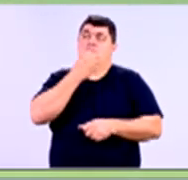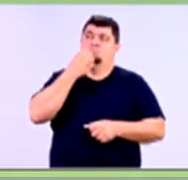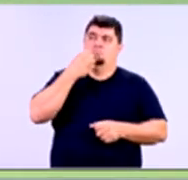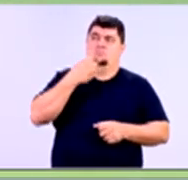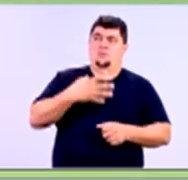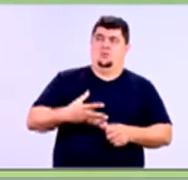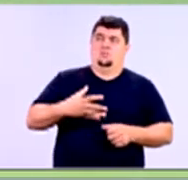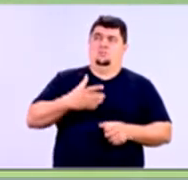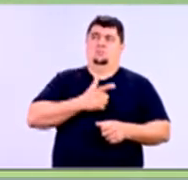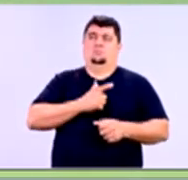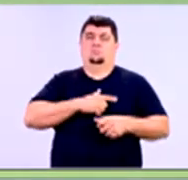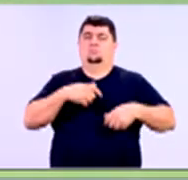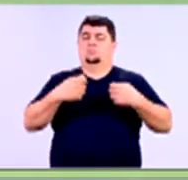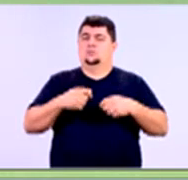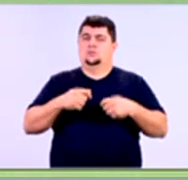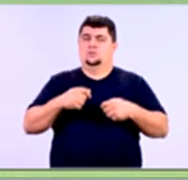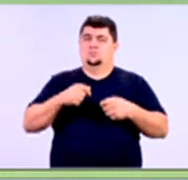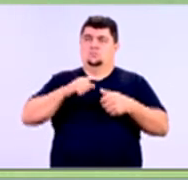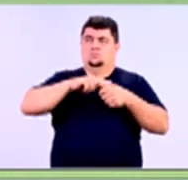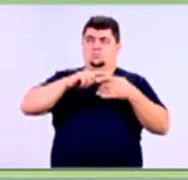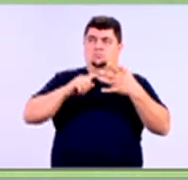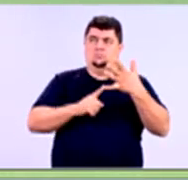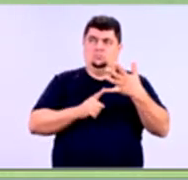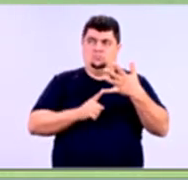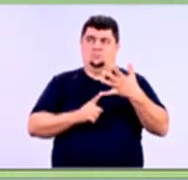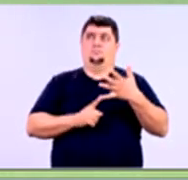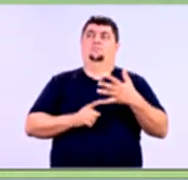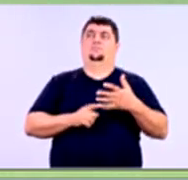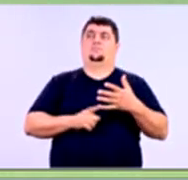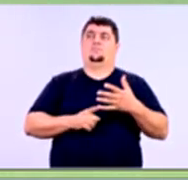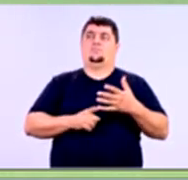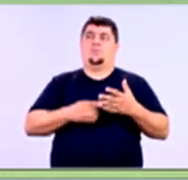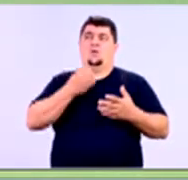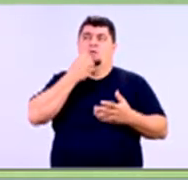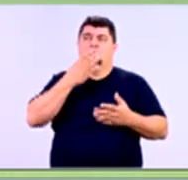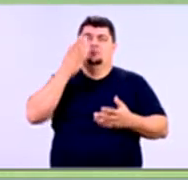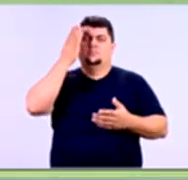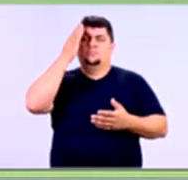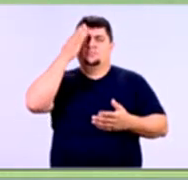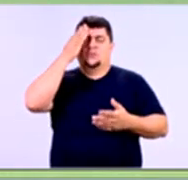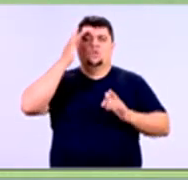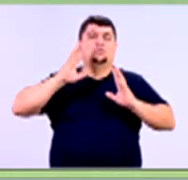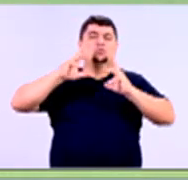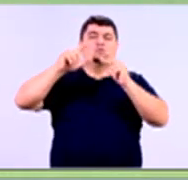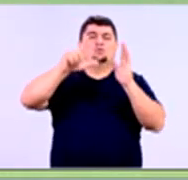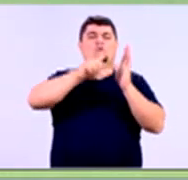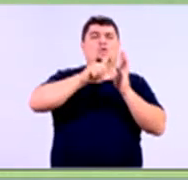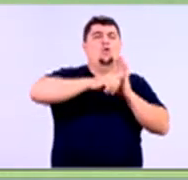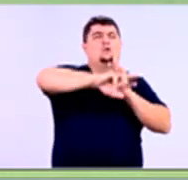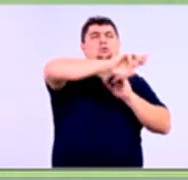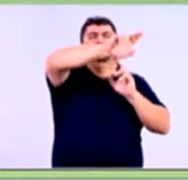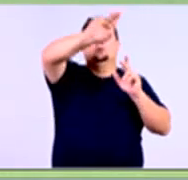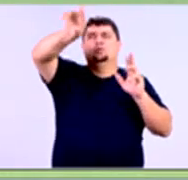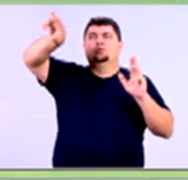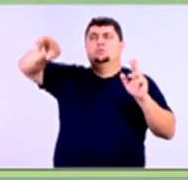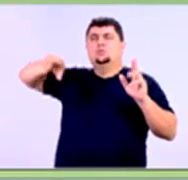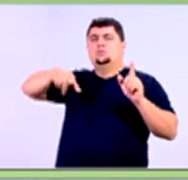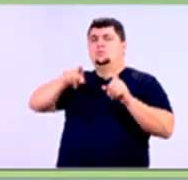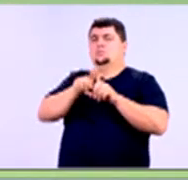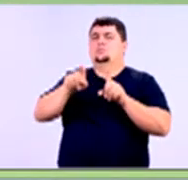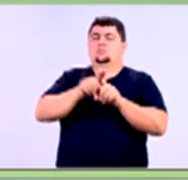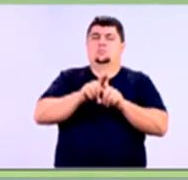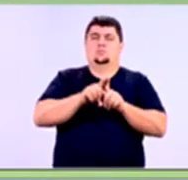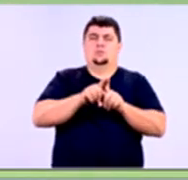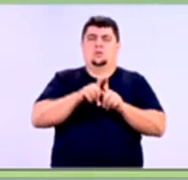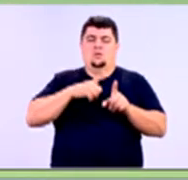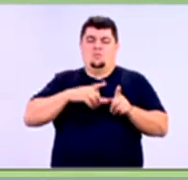depender de alguns fatores que a gente elencou aqui. Por exemplo, uma boa compreensão dos mercados e produtos. O mercado no qual você